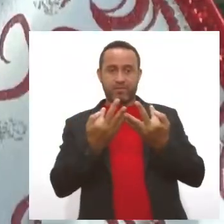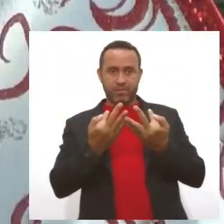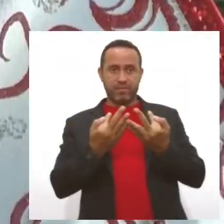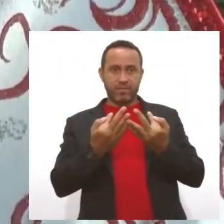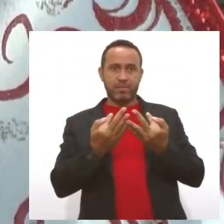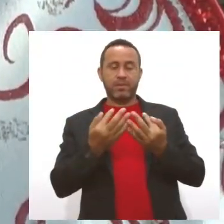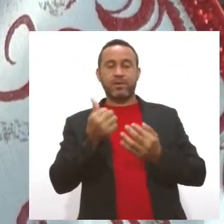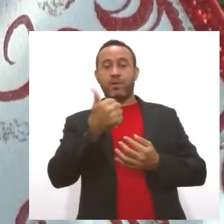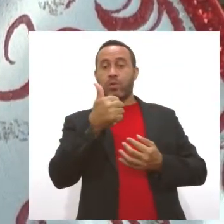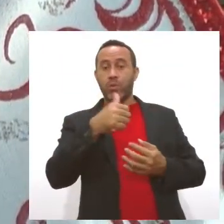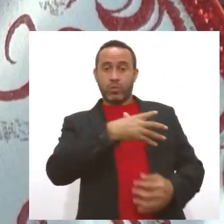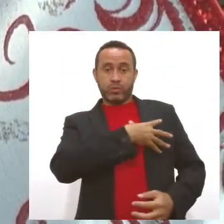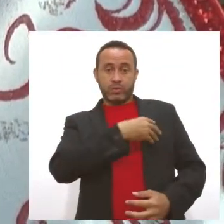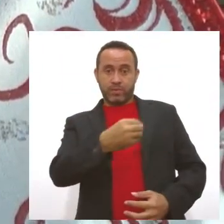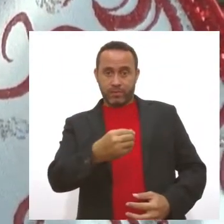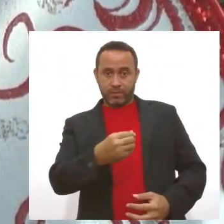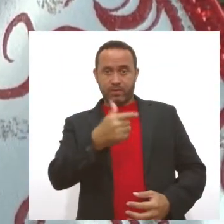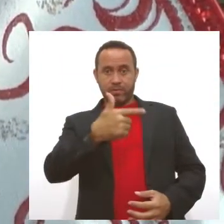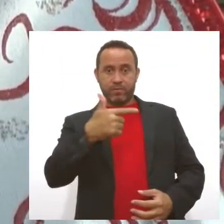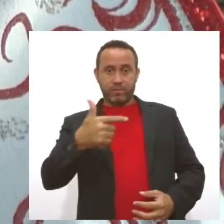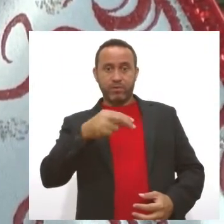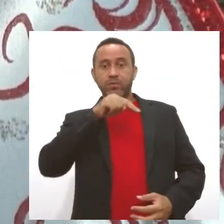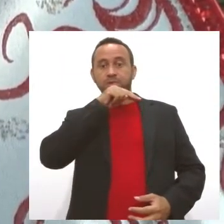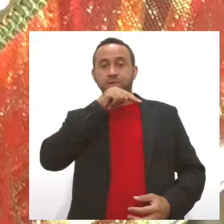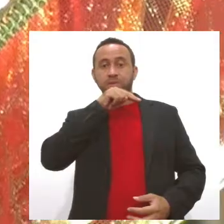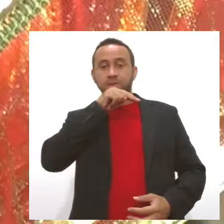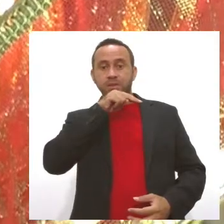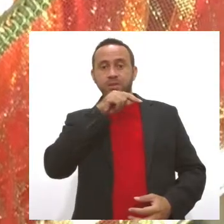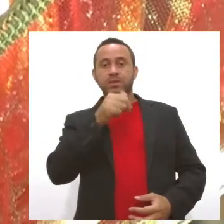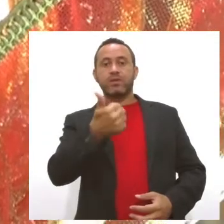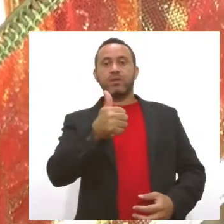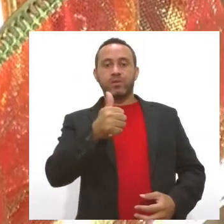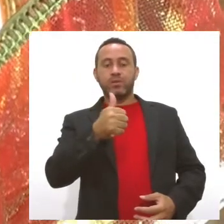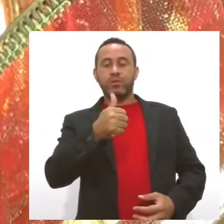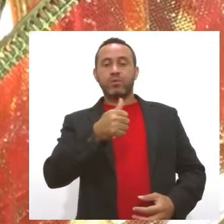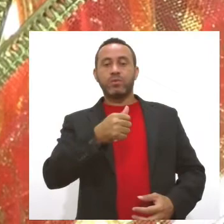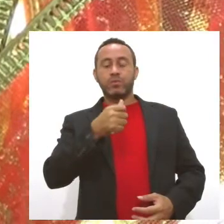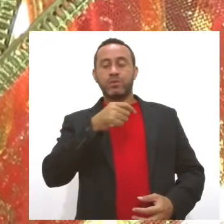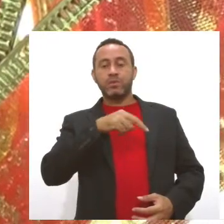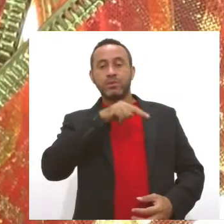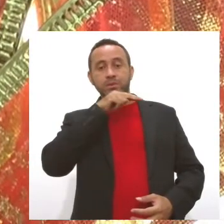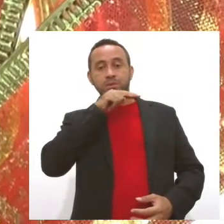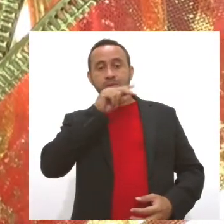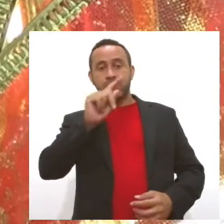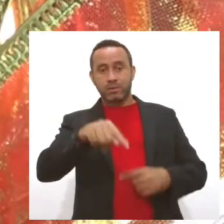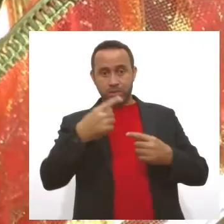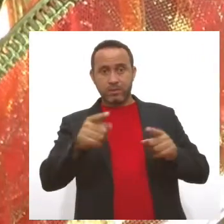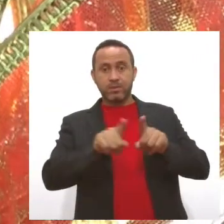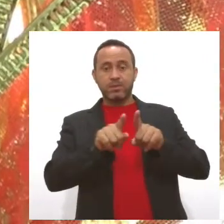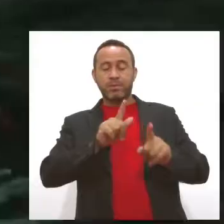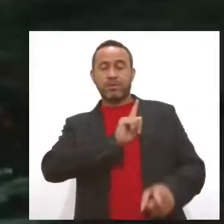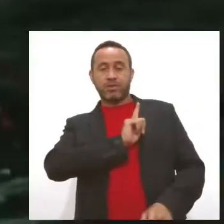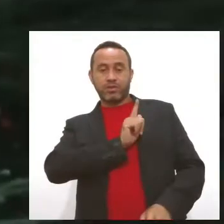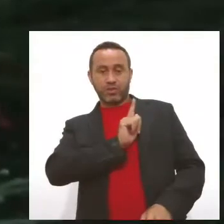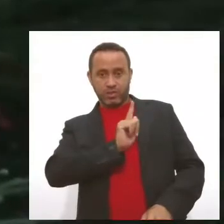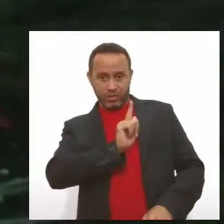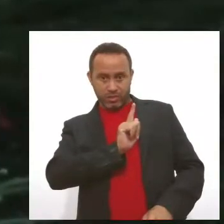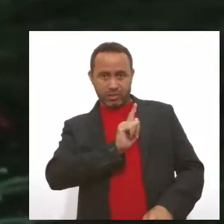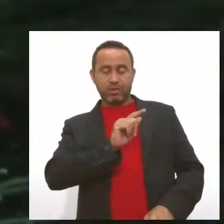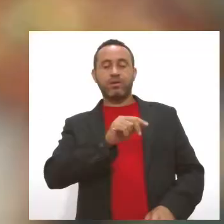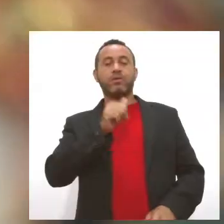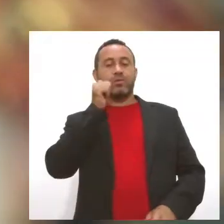por 11 filhos, 22 netos e 11 bisnetos, sem contar os genros, noras e